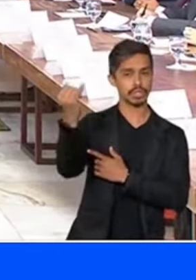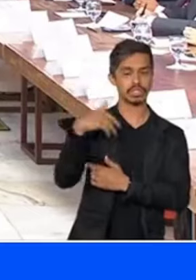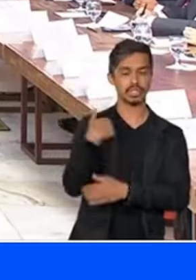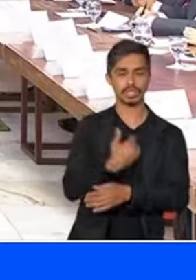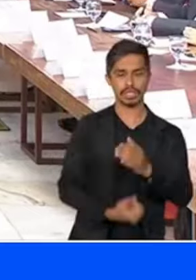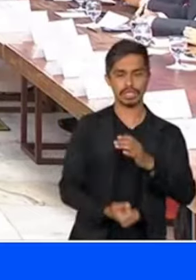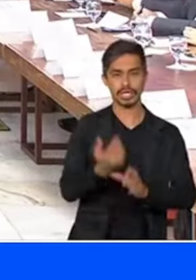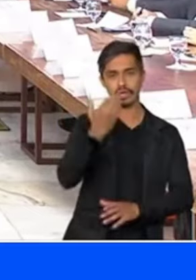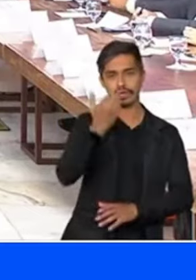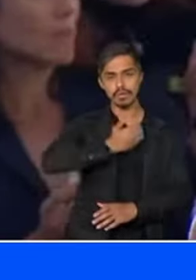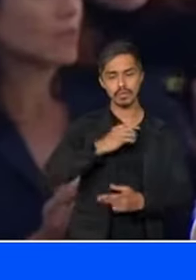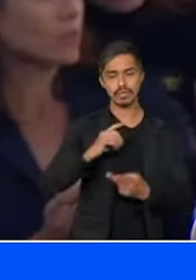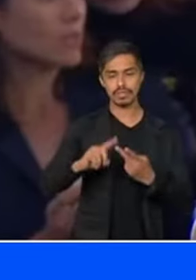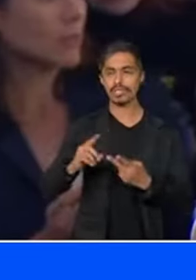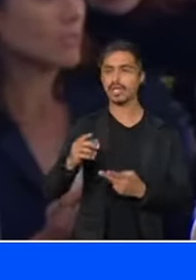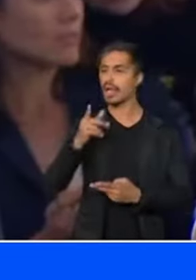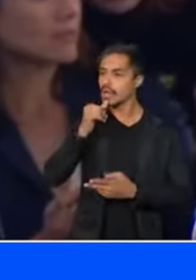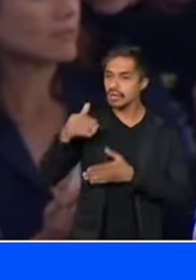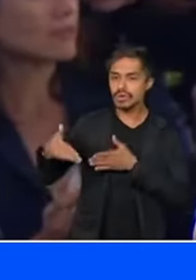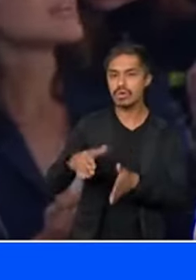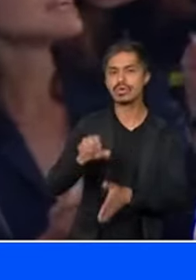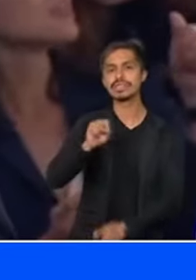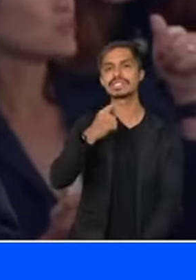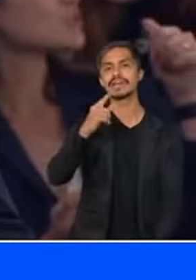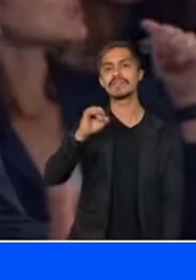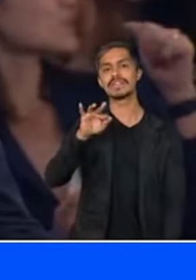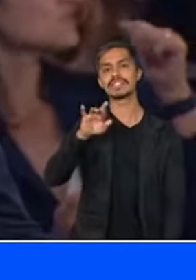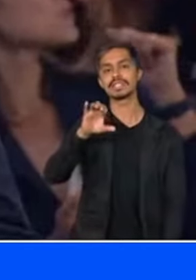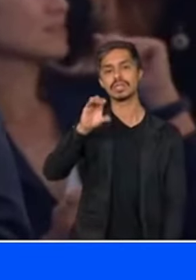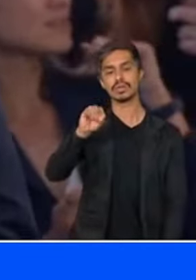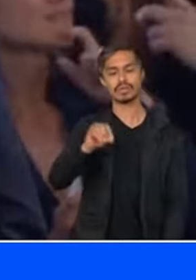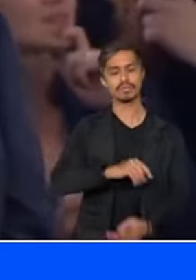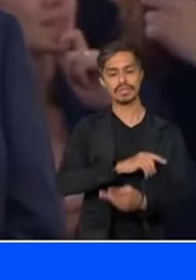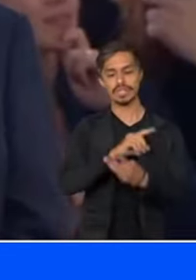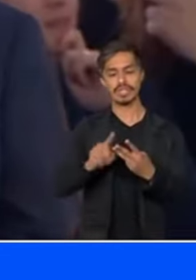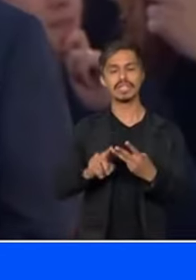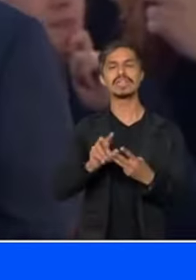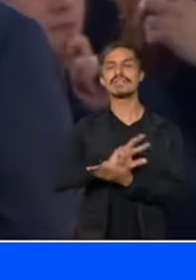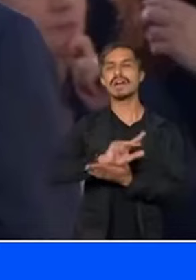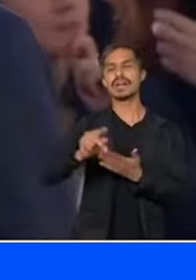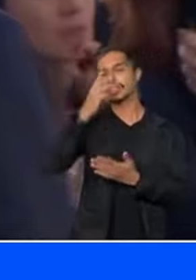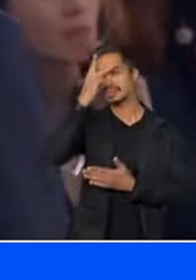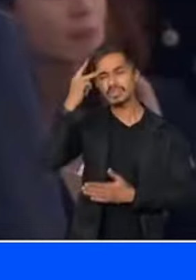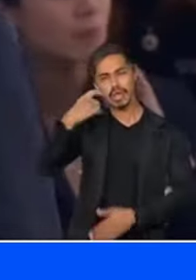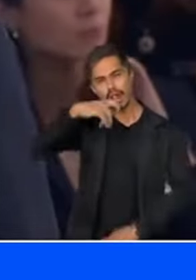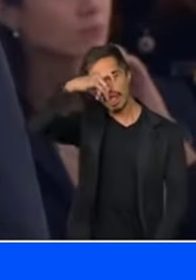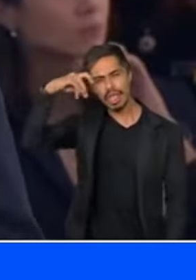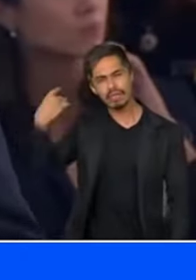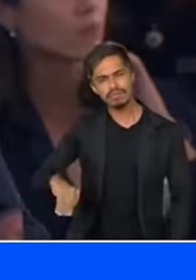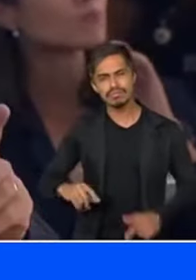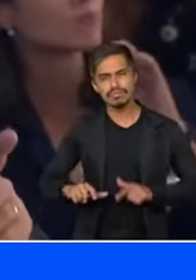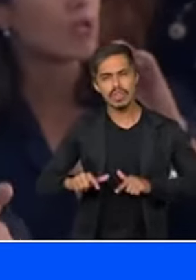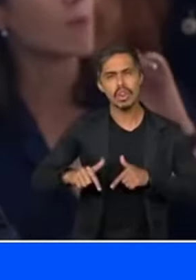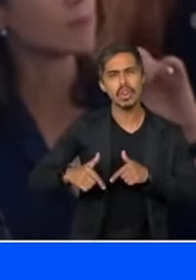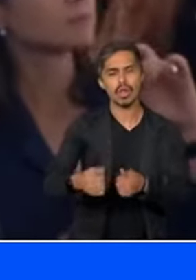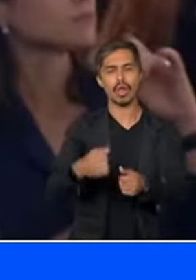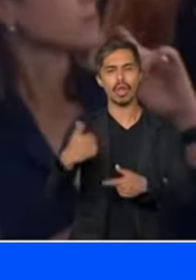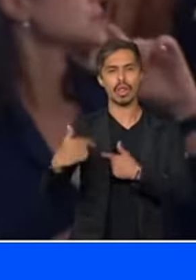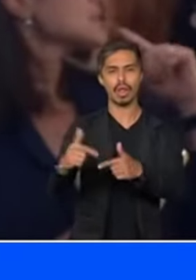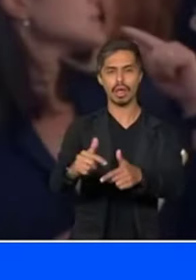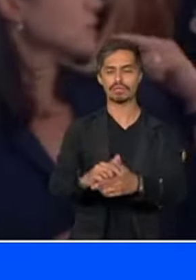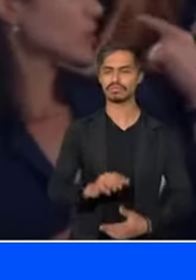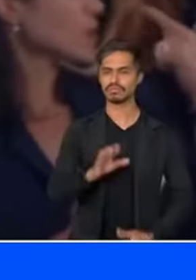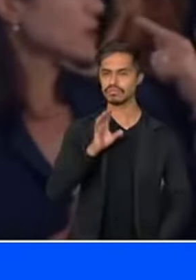fruta Deu o rio São Francisco E deu um bocado de gente trabalhadora e ousada Hoje nós somos o